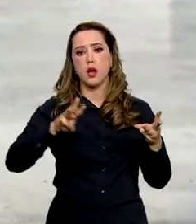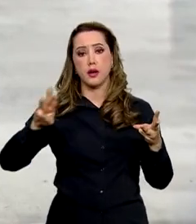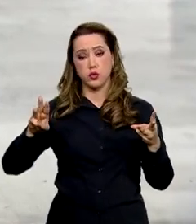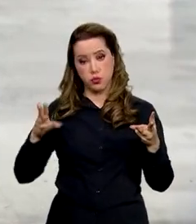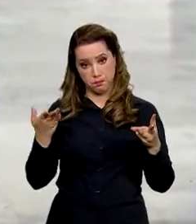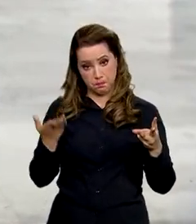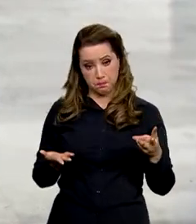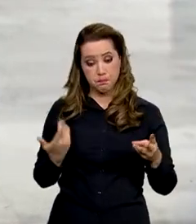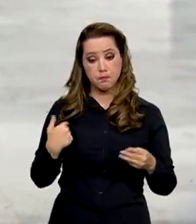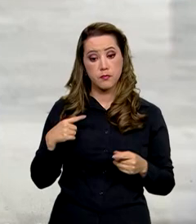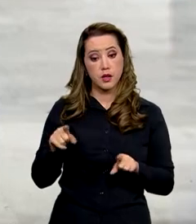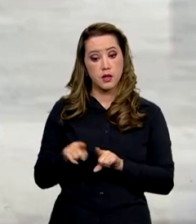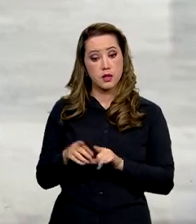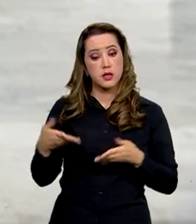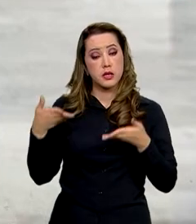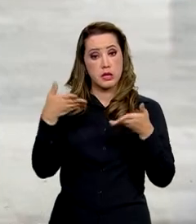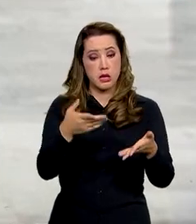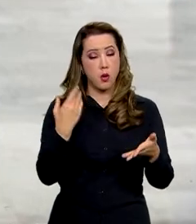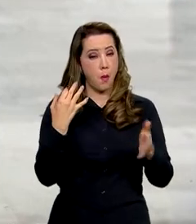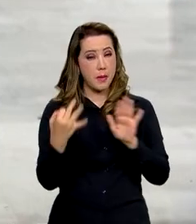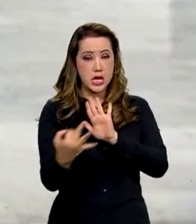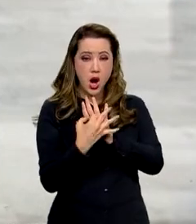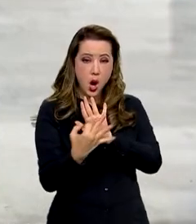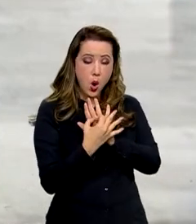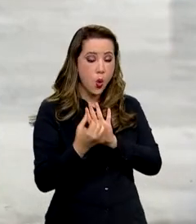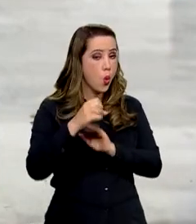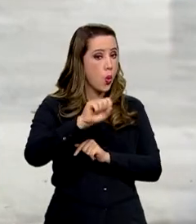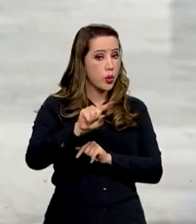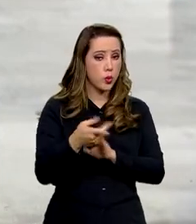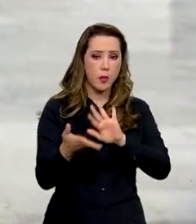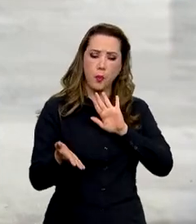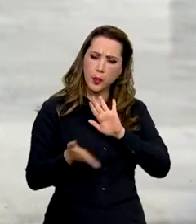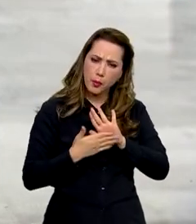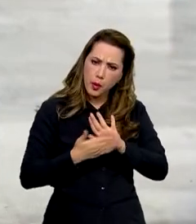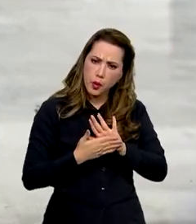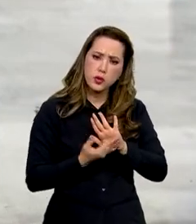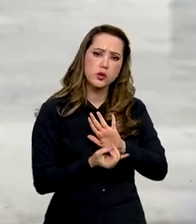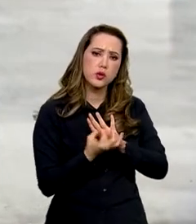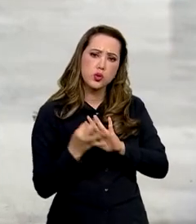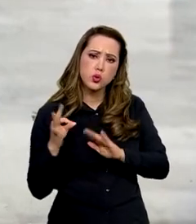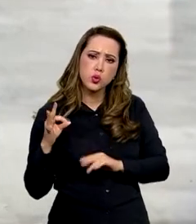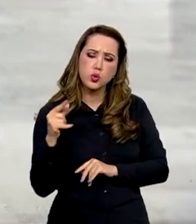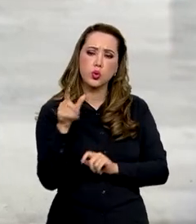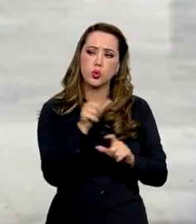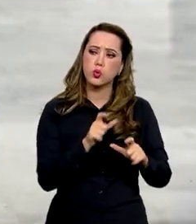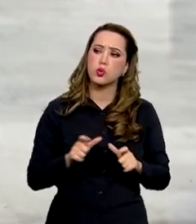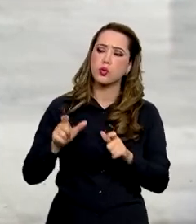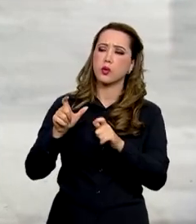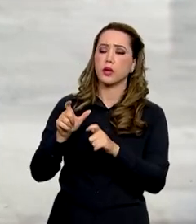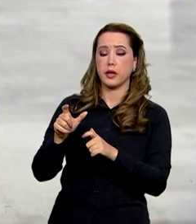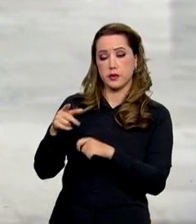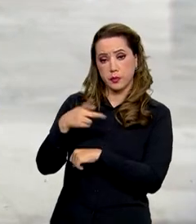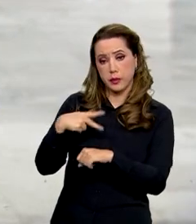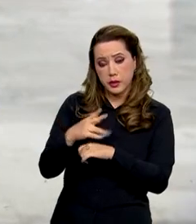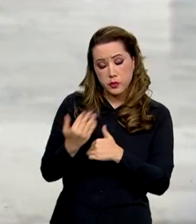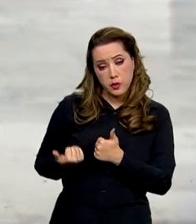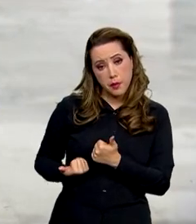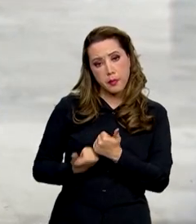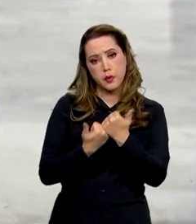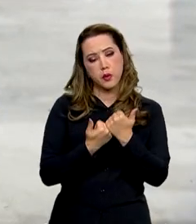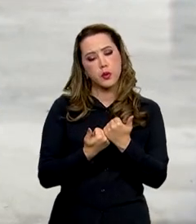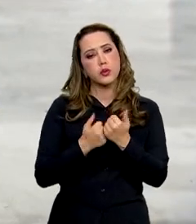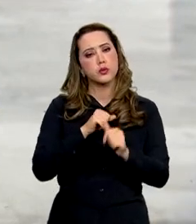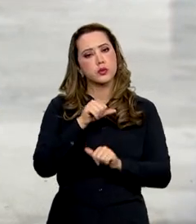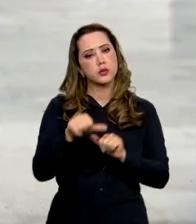Participativo, que recebeu mais de 8 mil propostas de todas as regiões do país. As contribuições